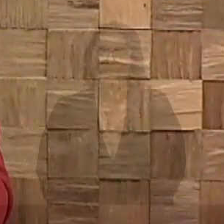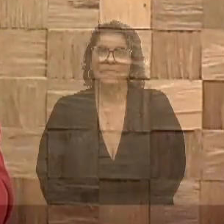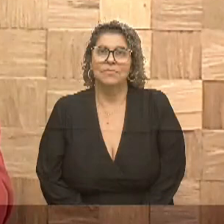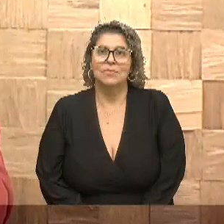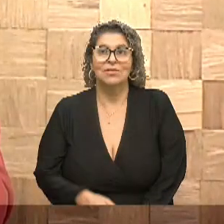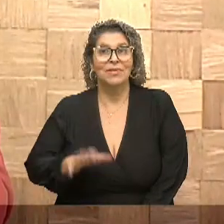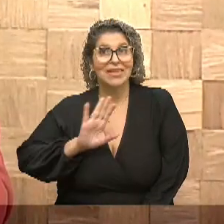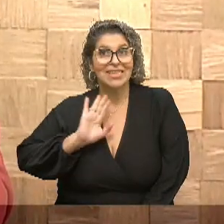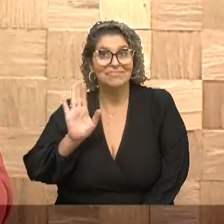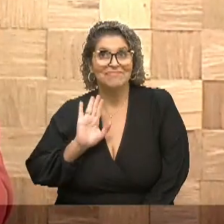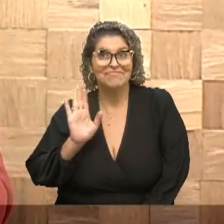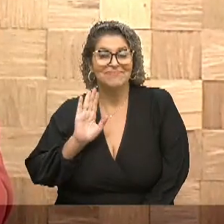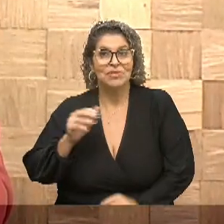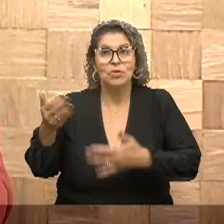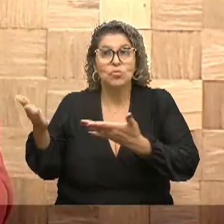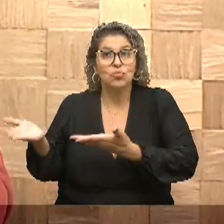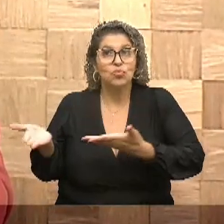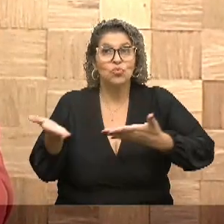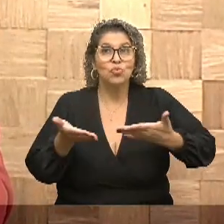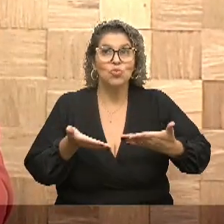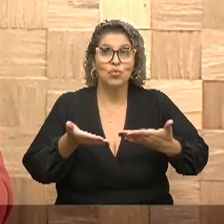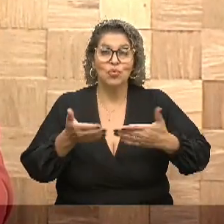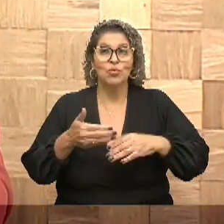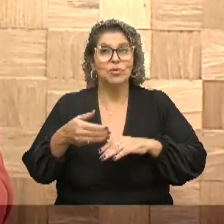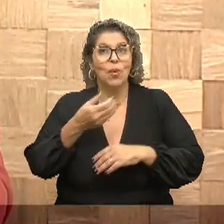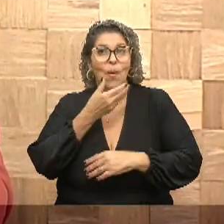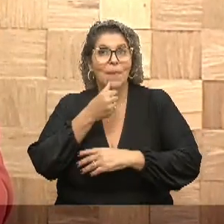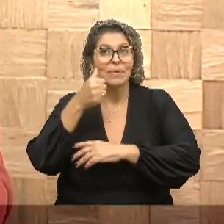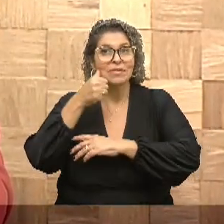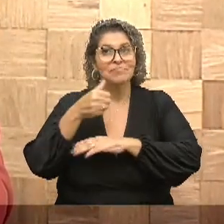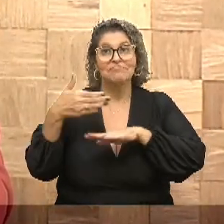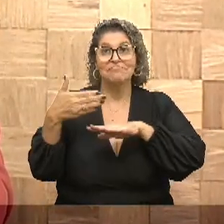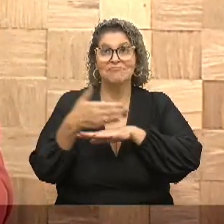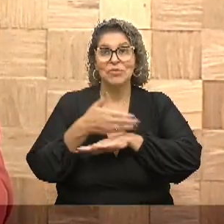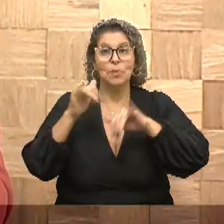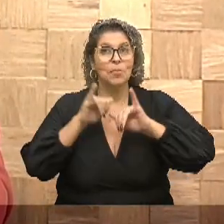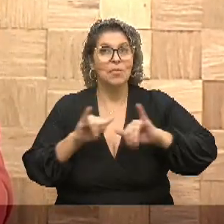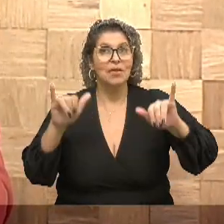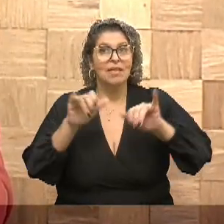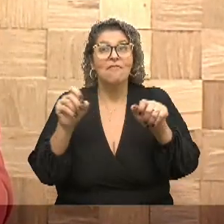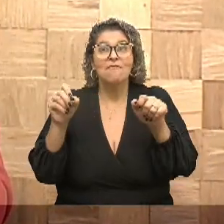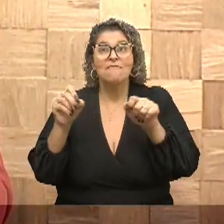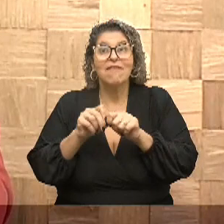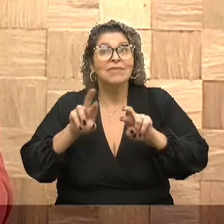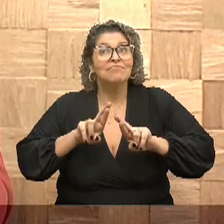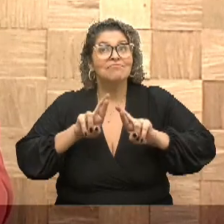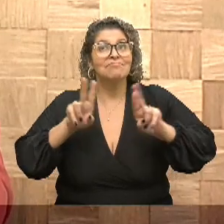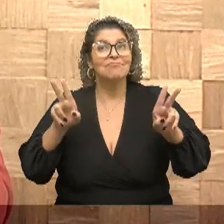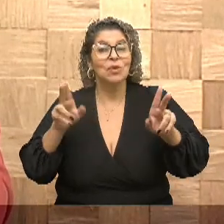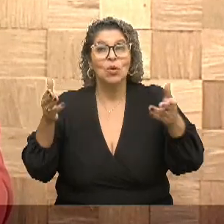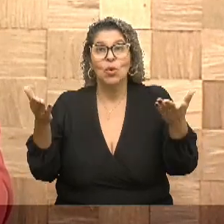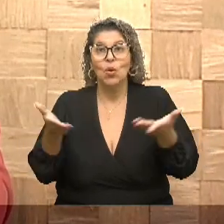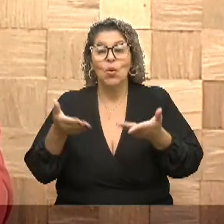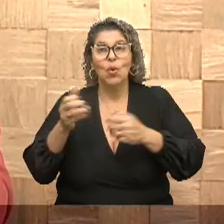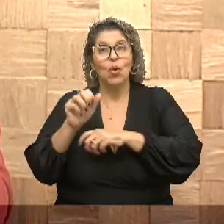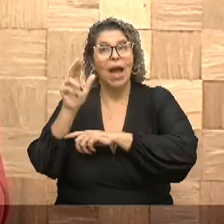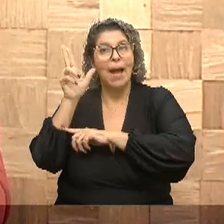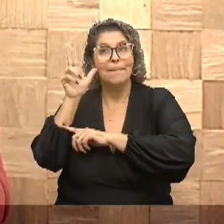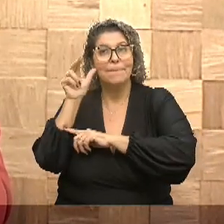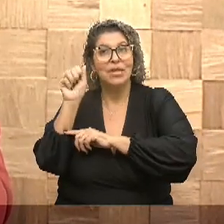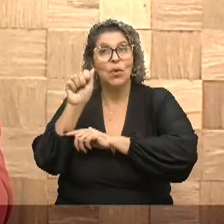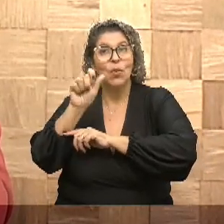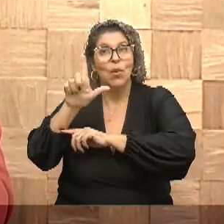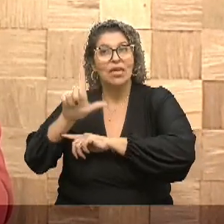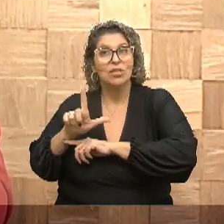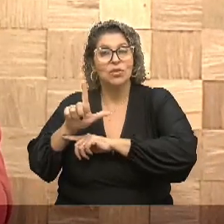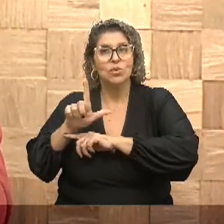Olá, sejam todos bem-vindos e bem-vindas ao programa Faça a Diferença. Nós estamos no Abril Azul, que é